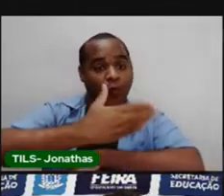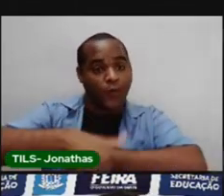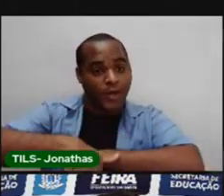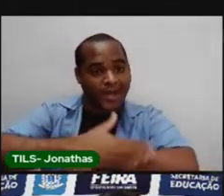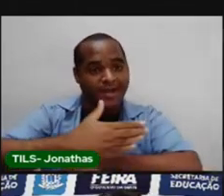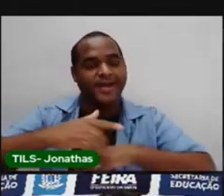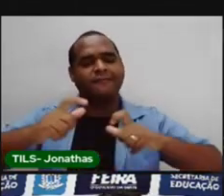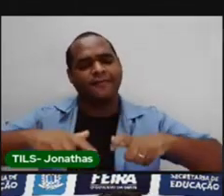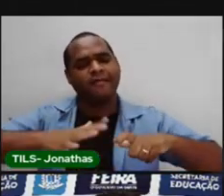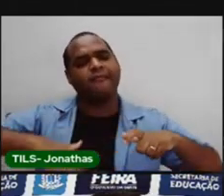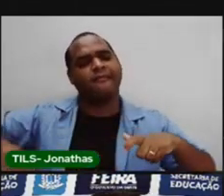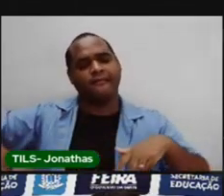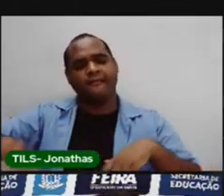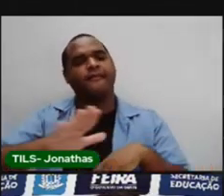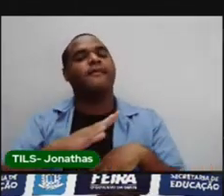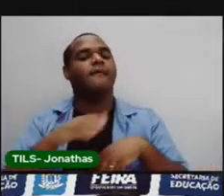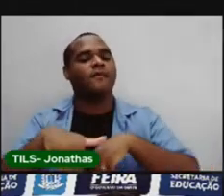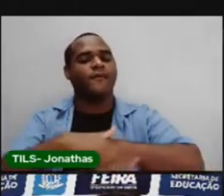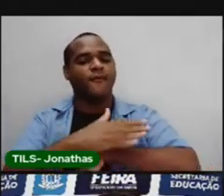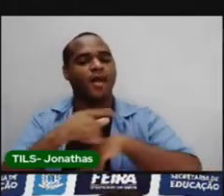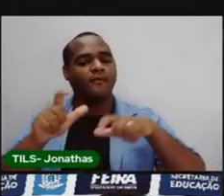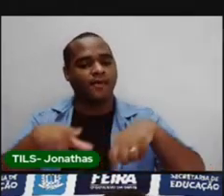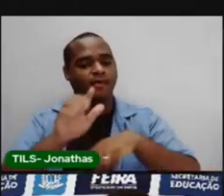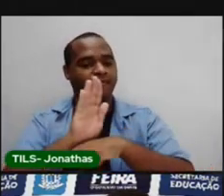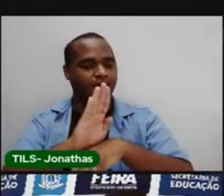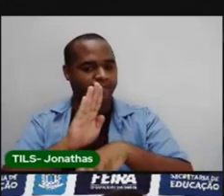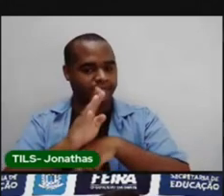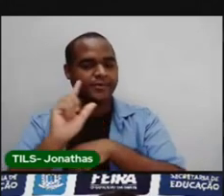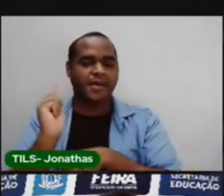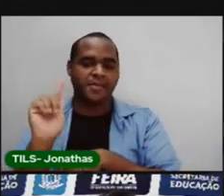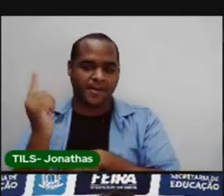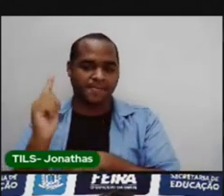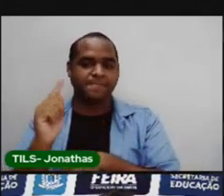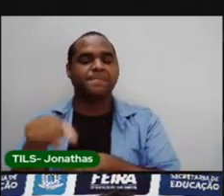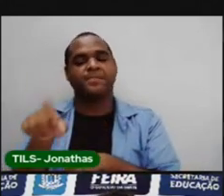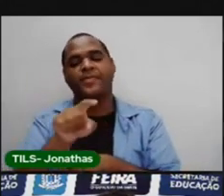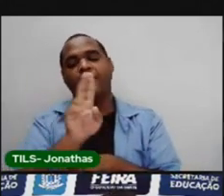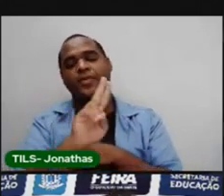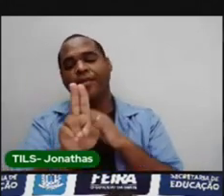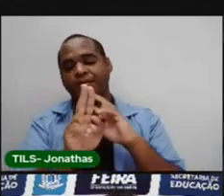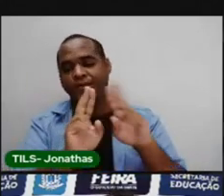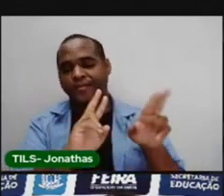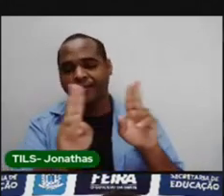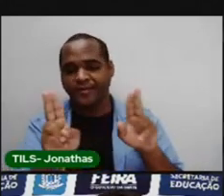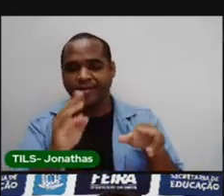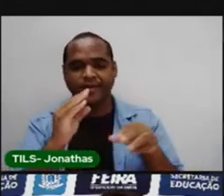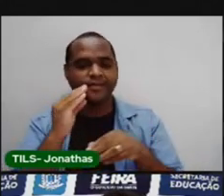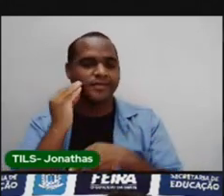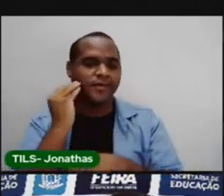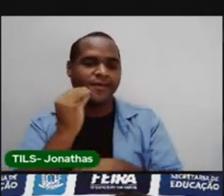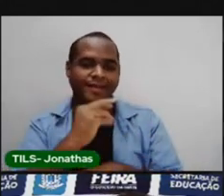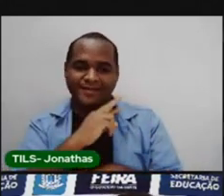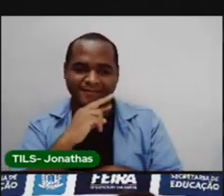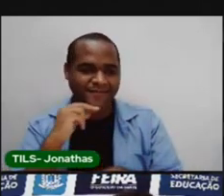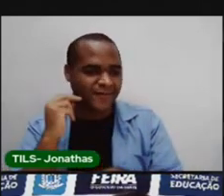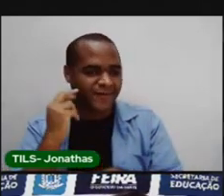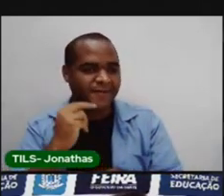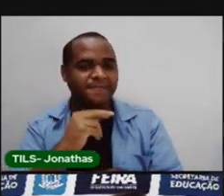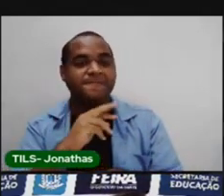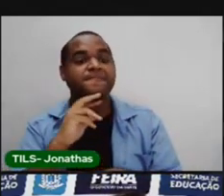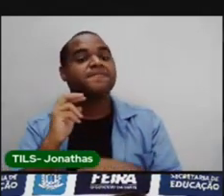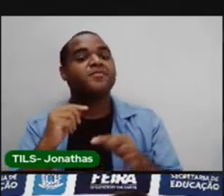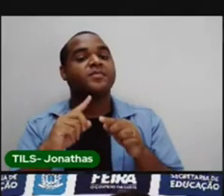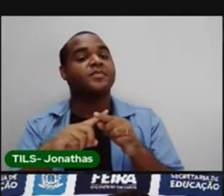grande maioria das ruas, no bairro Gabriela, recebe nome de novela. E o nome